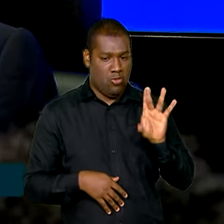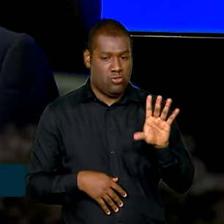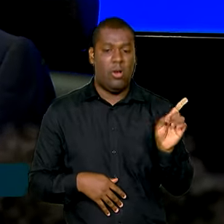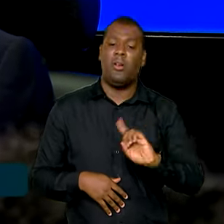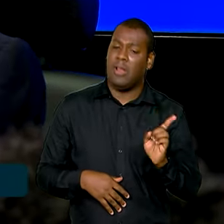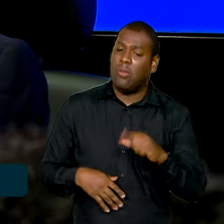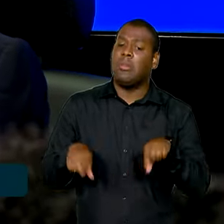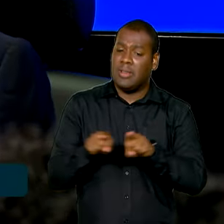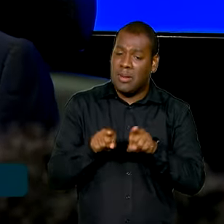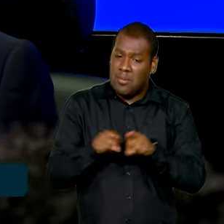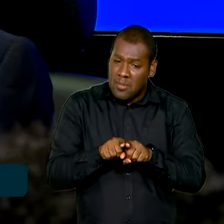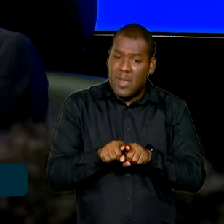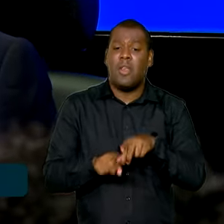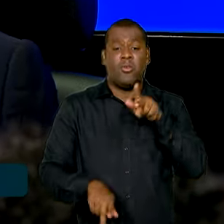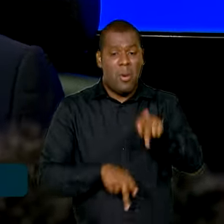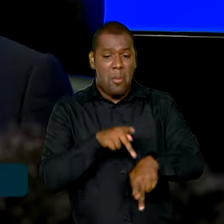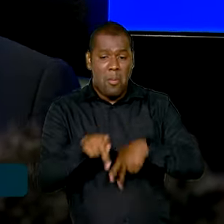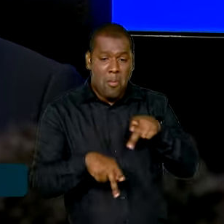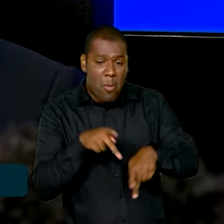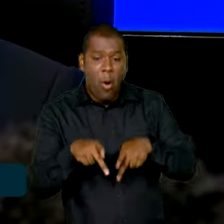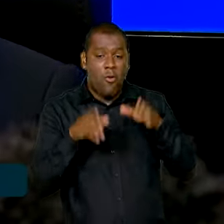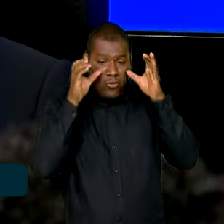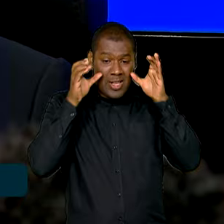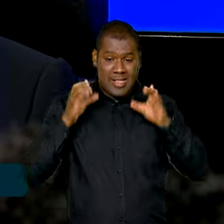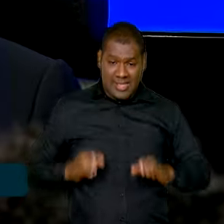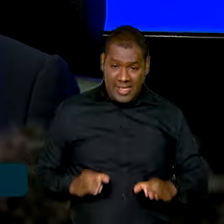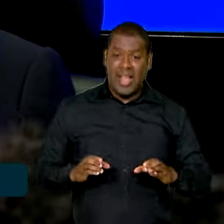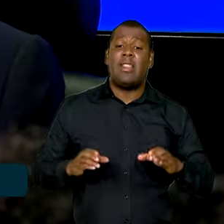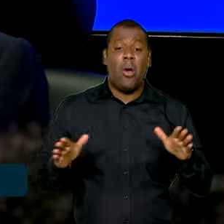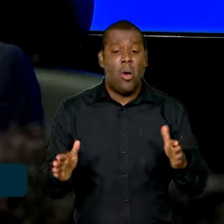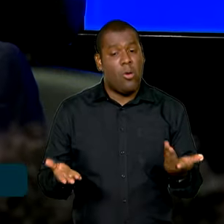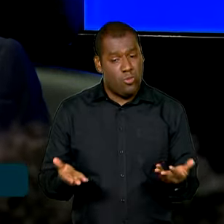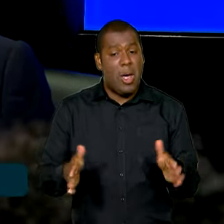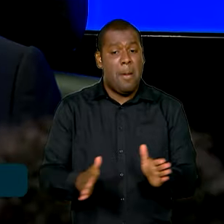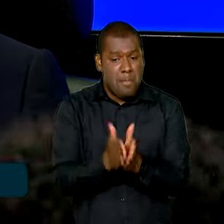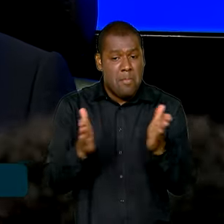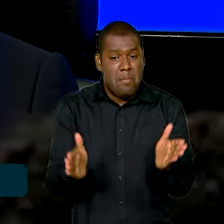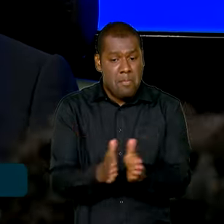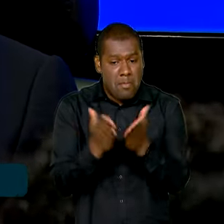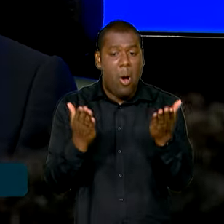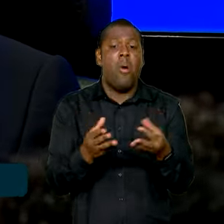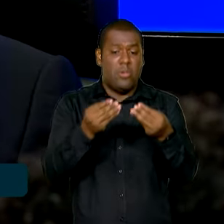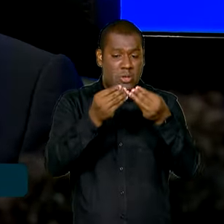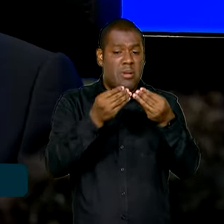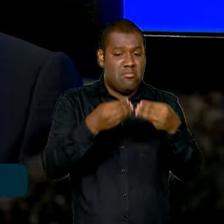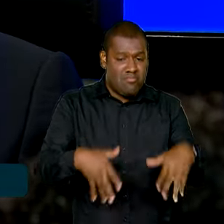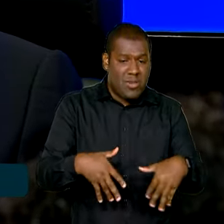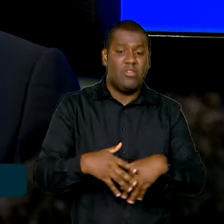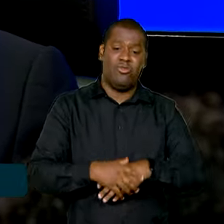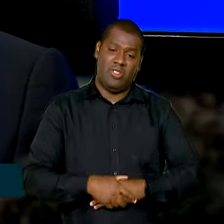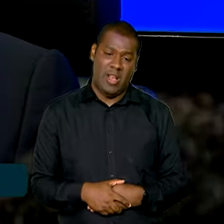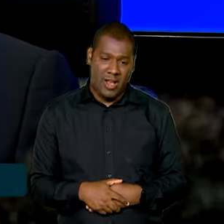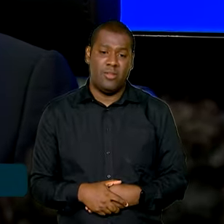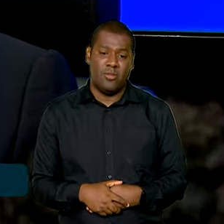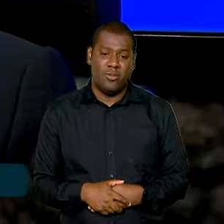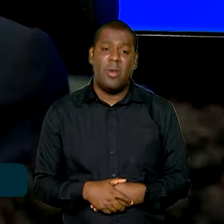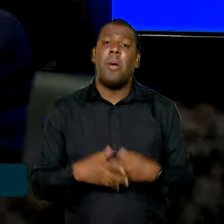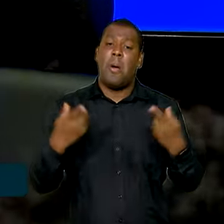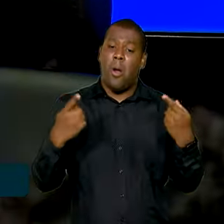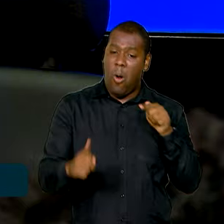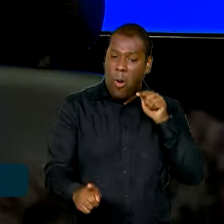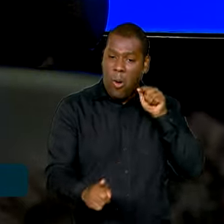mas afeta também hoje o cidadão mais simples, o cidadão comum, o trabalhador. E essa é uma pauta que precisa ser